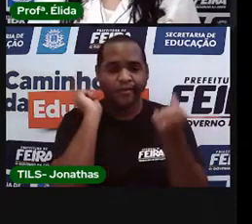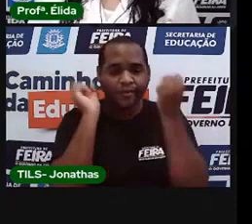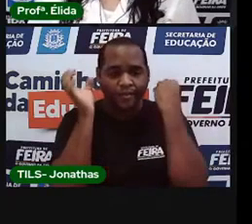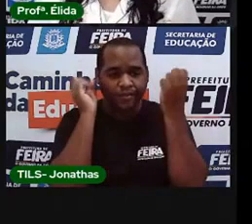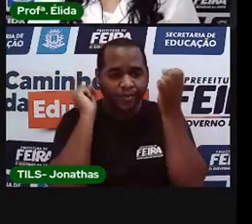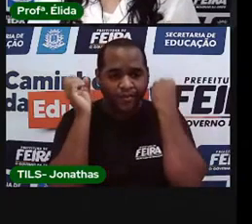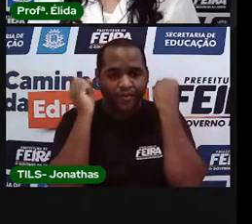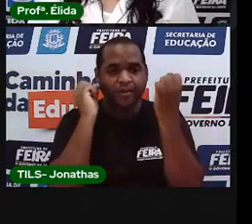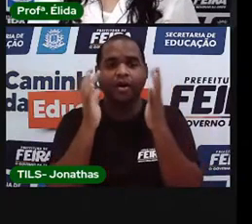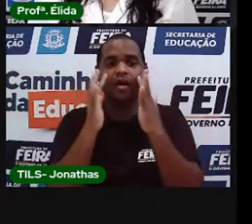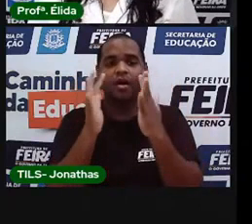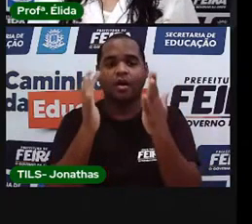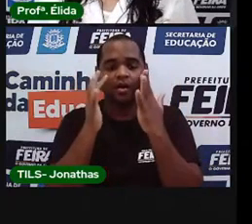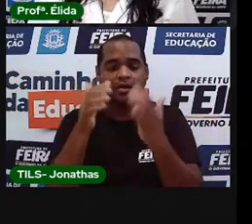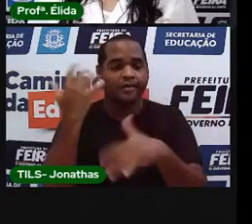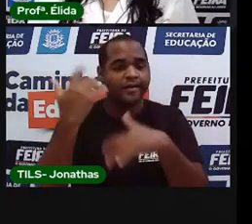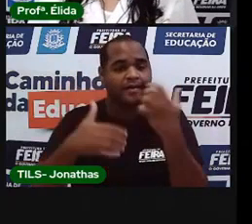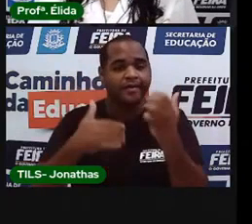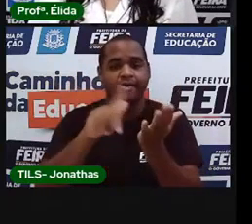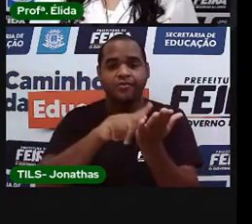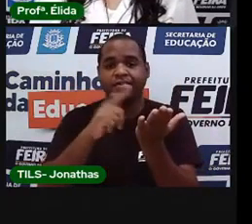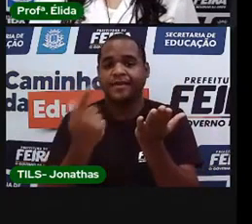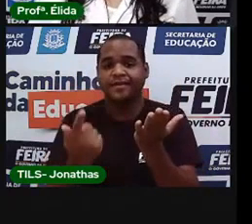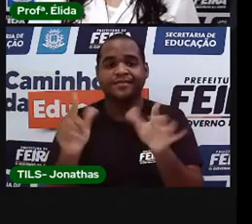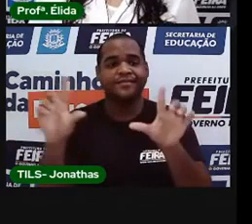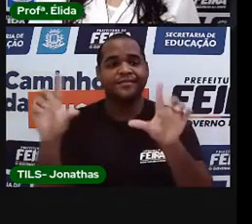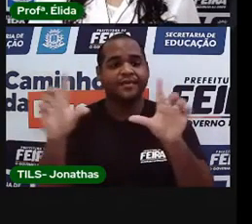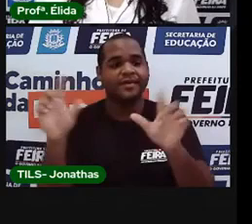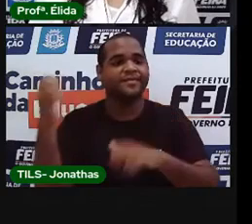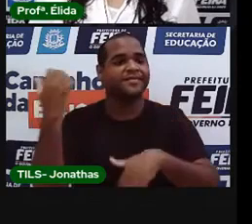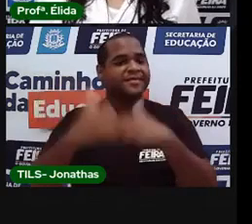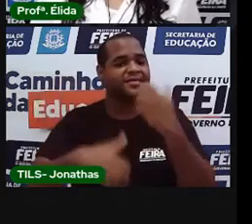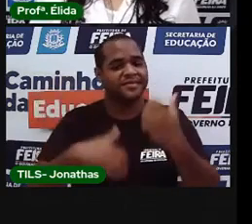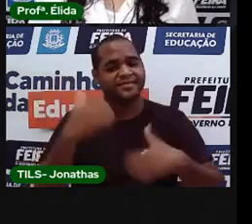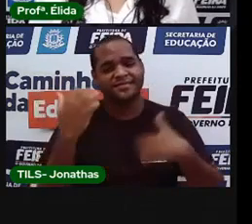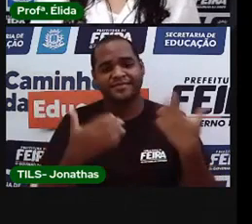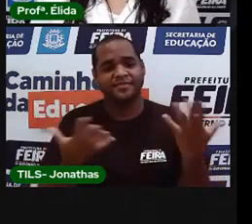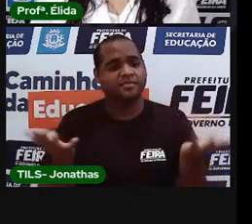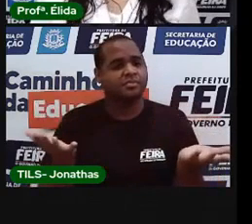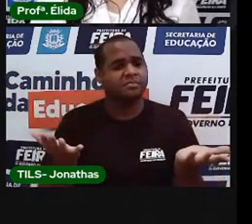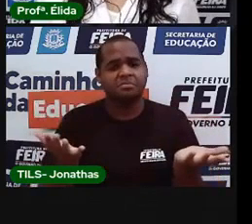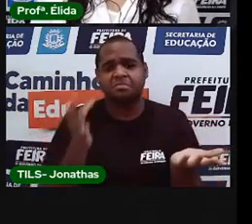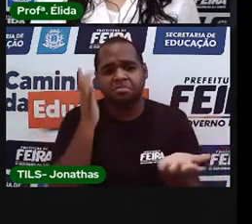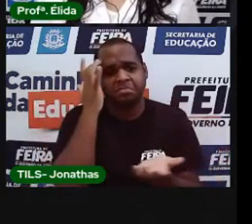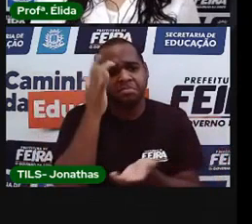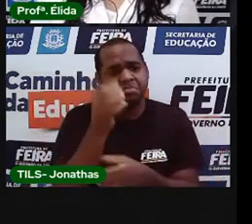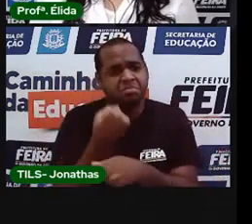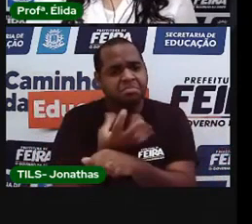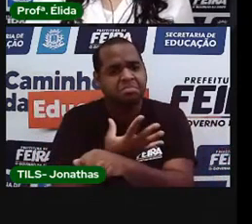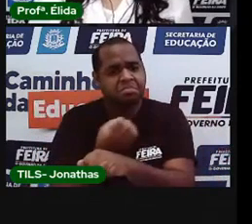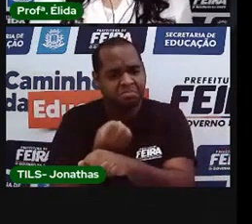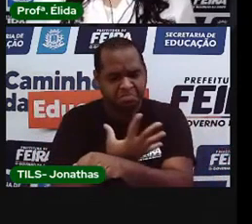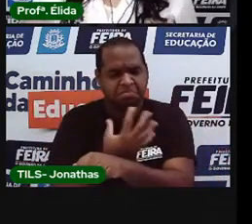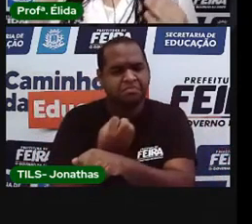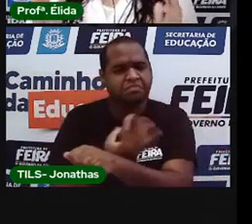durante todo esse ano no jornal. Mas eu não sei o que são emoções.